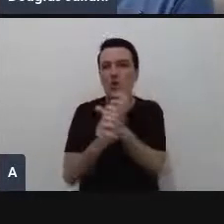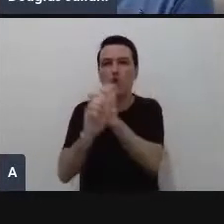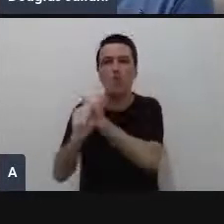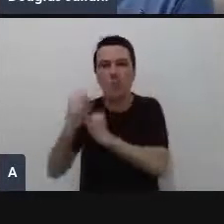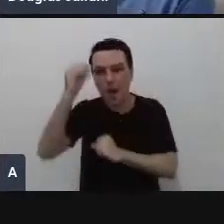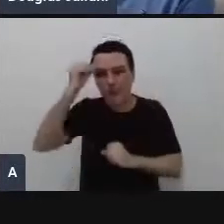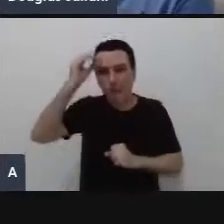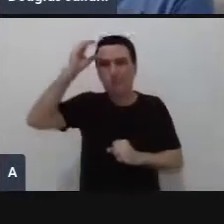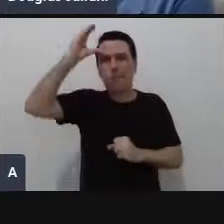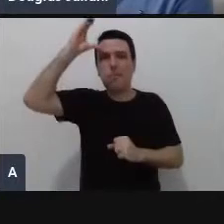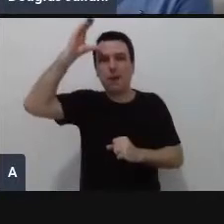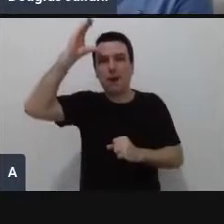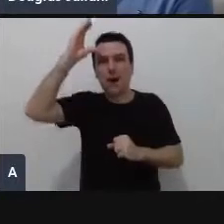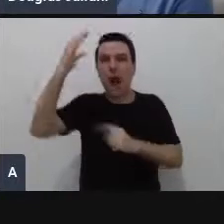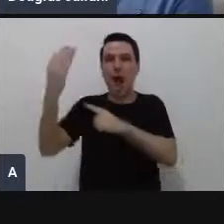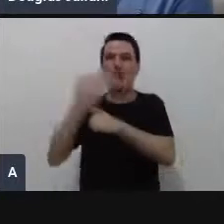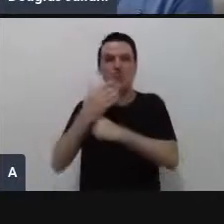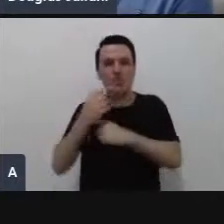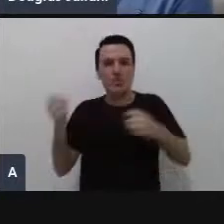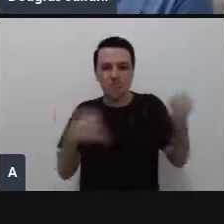tornar a nossa próxima inovação.